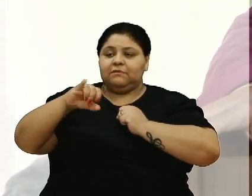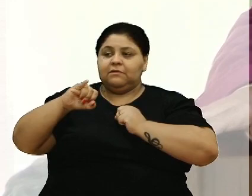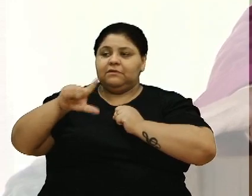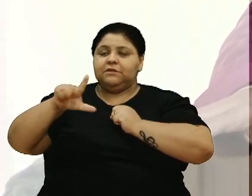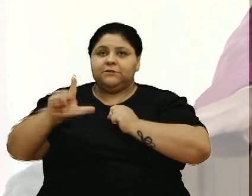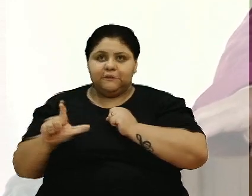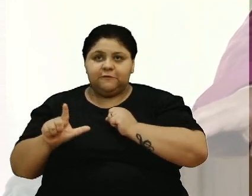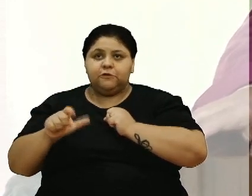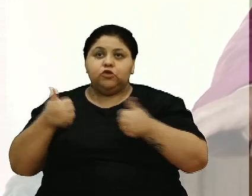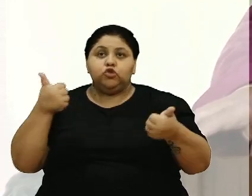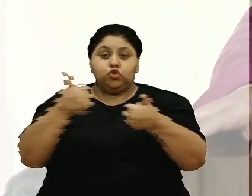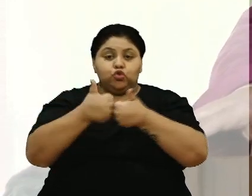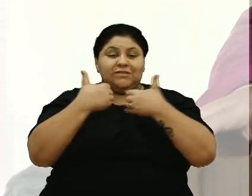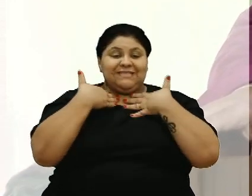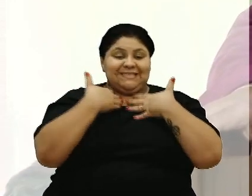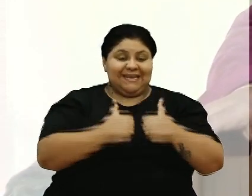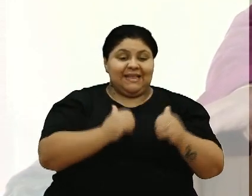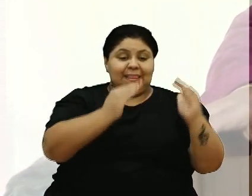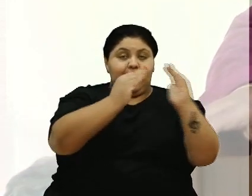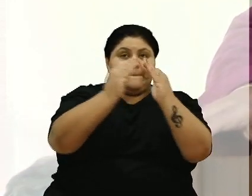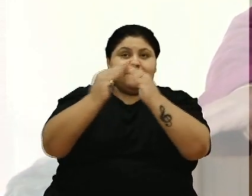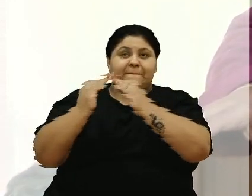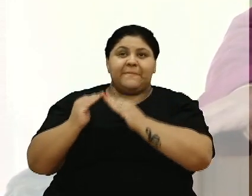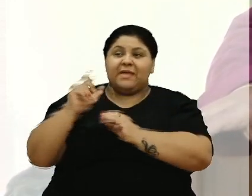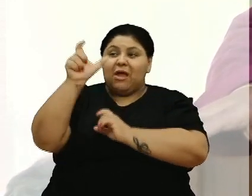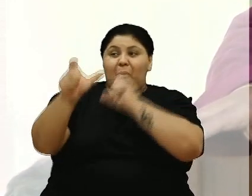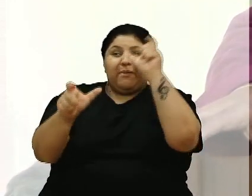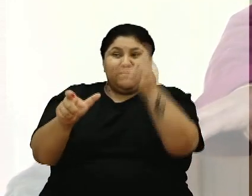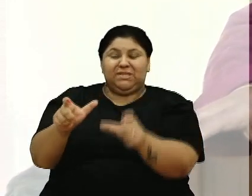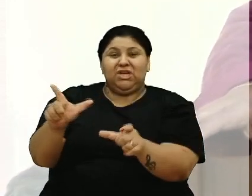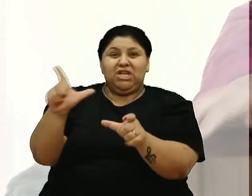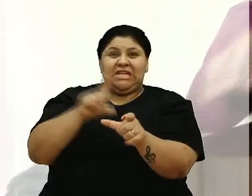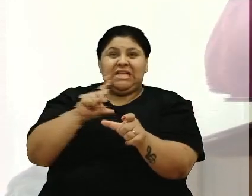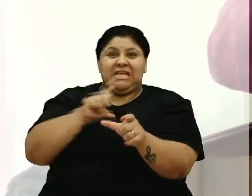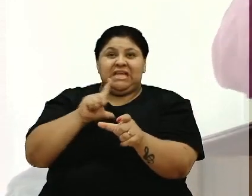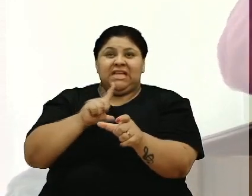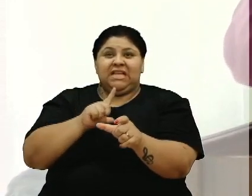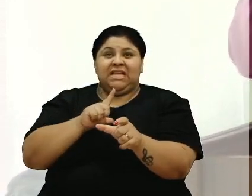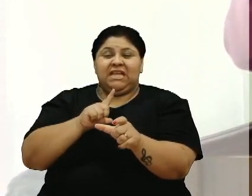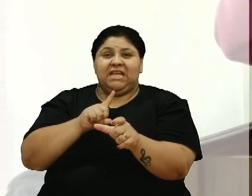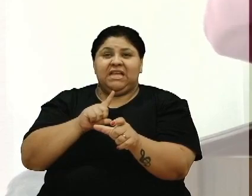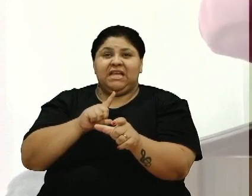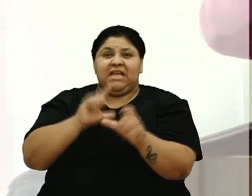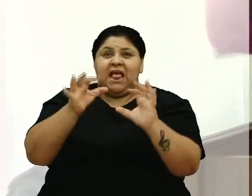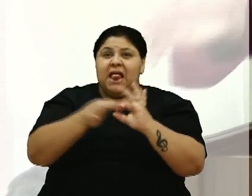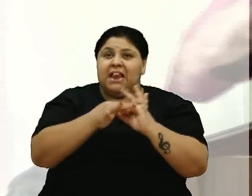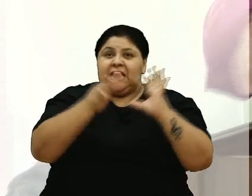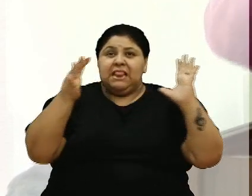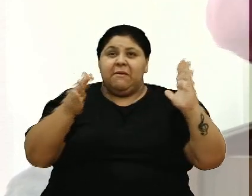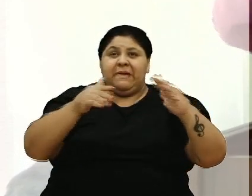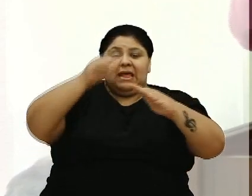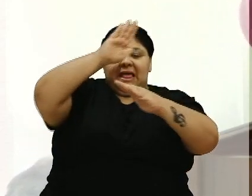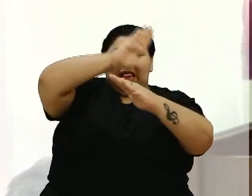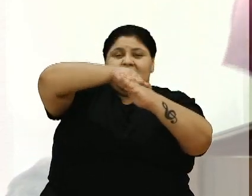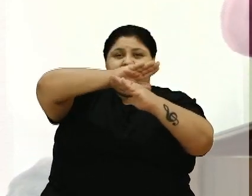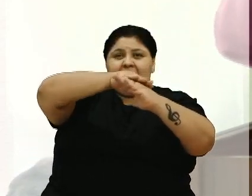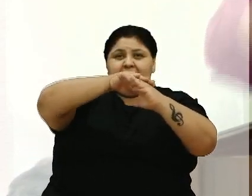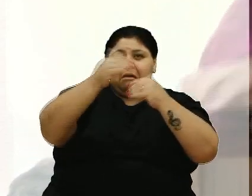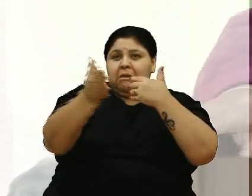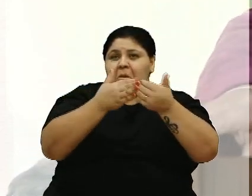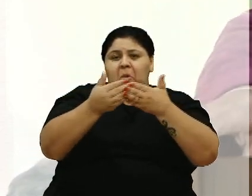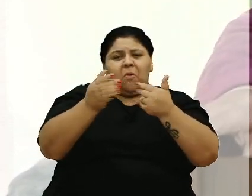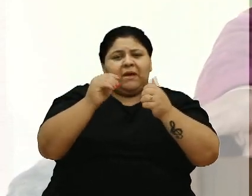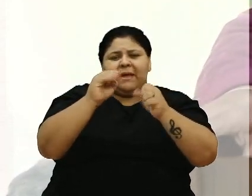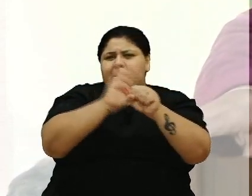Secretaria da Habitação que as pessoas que já tem para liberar a tênia seja no bairro ou seja que bairro que